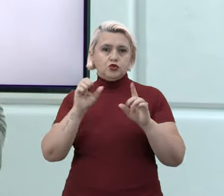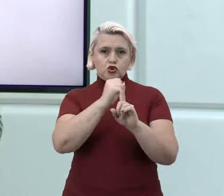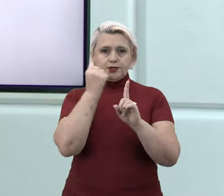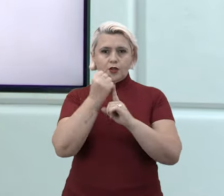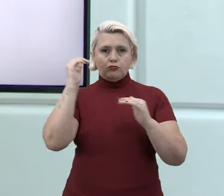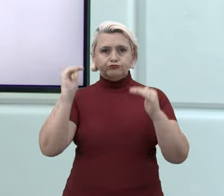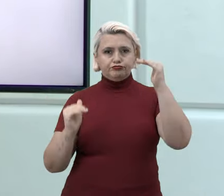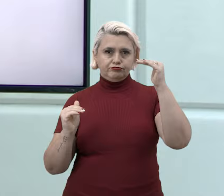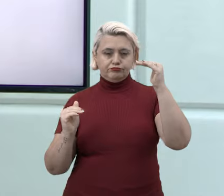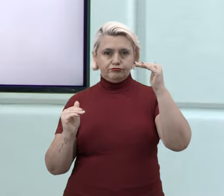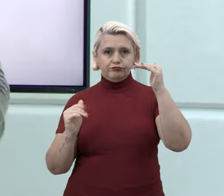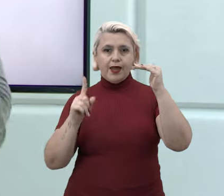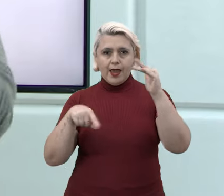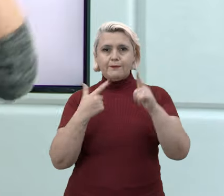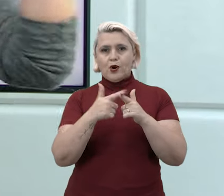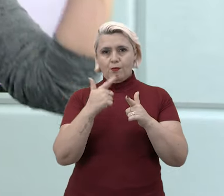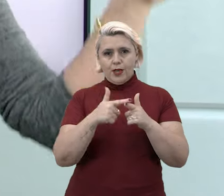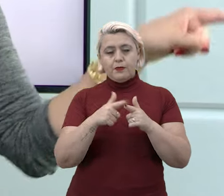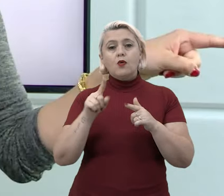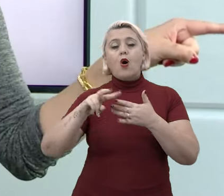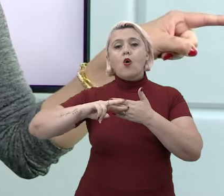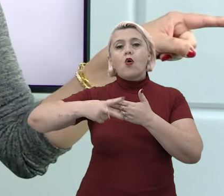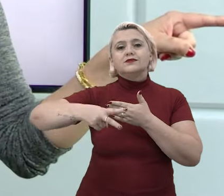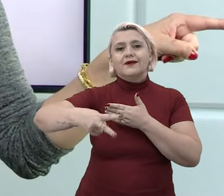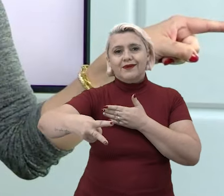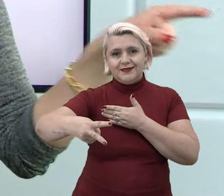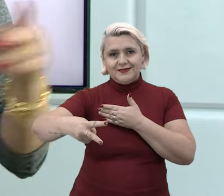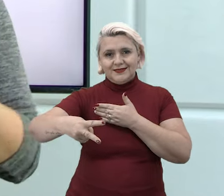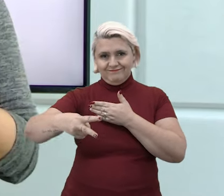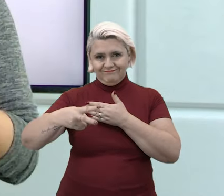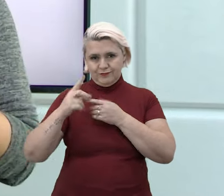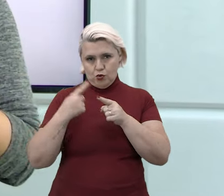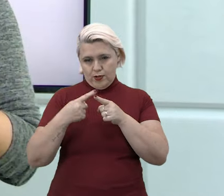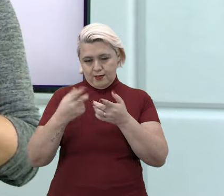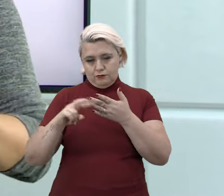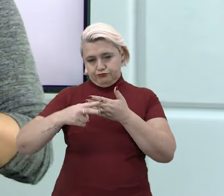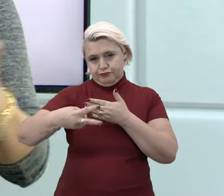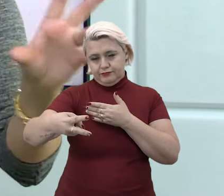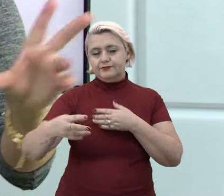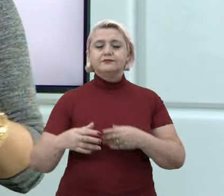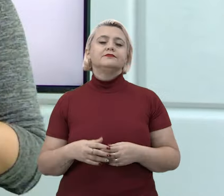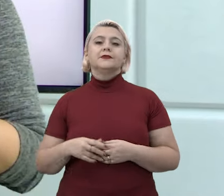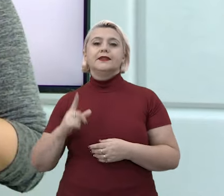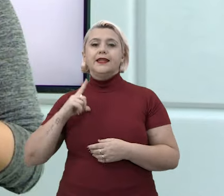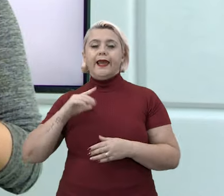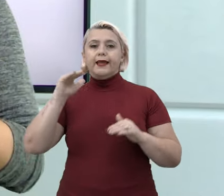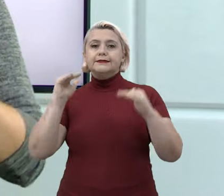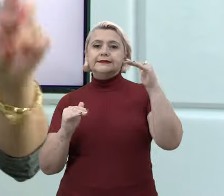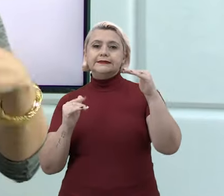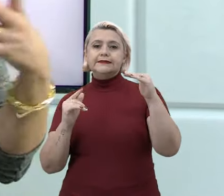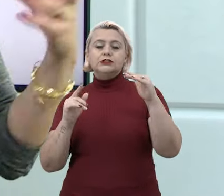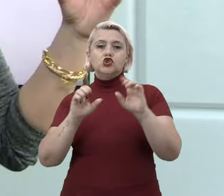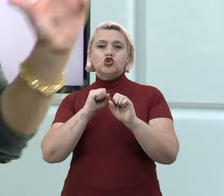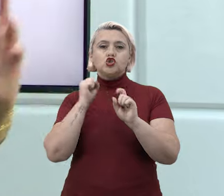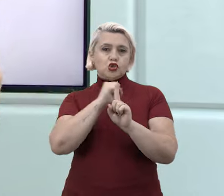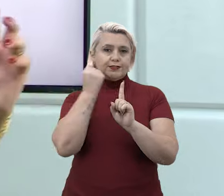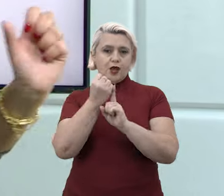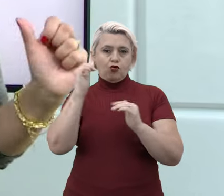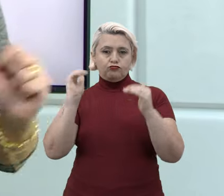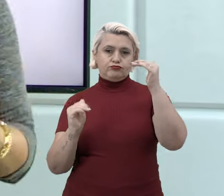origem a esse problema. E qual é a consequência disso? Qual é a consequência dessa desigualdade social? Aí você